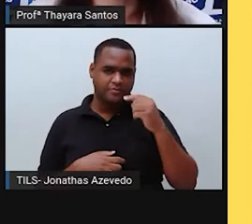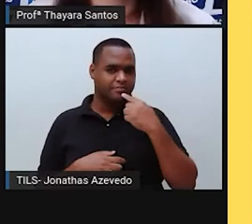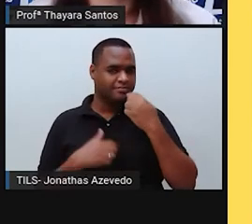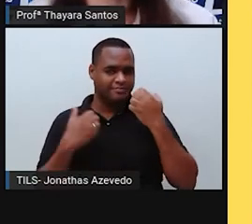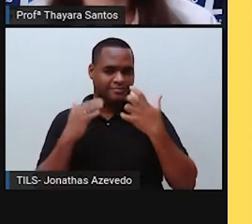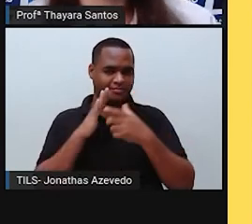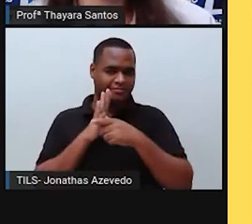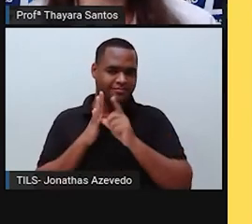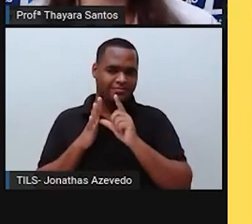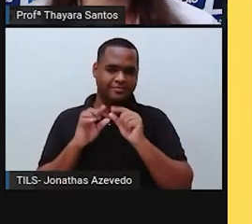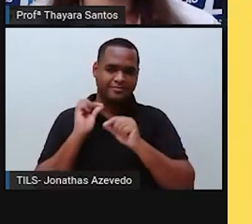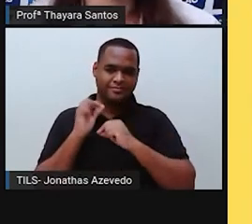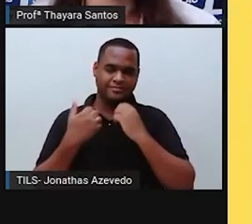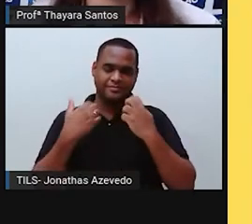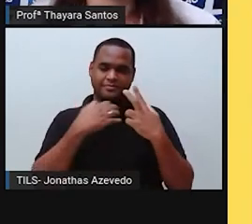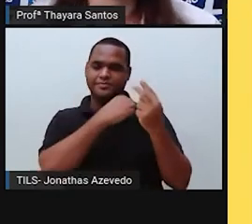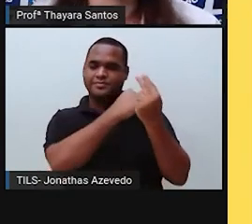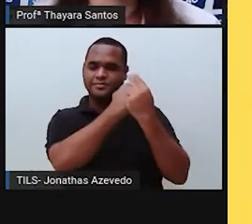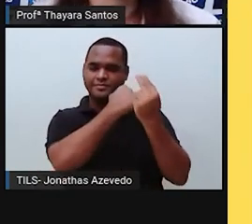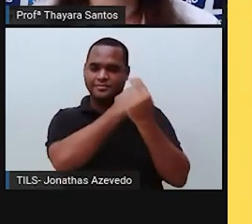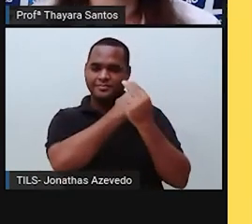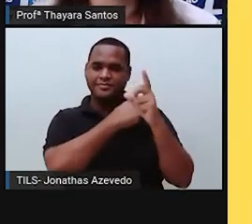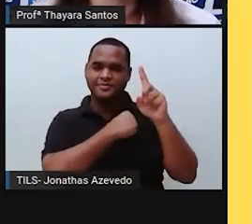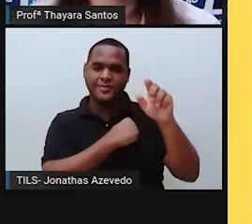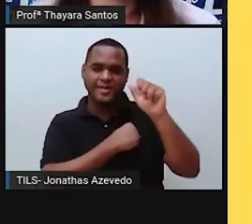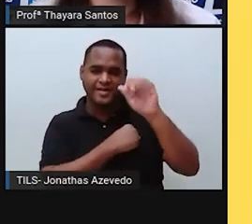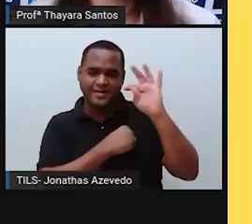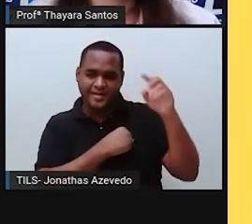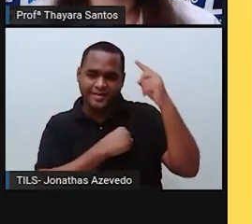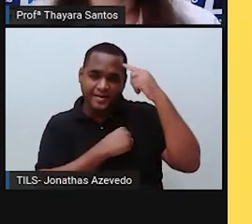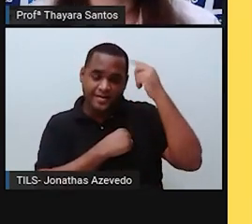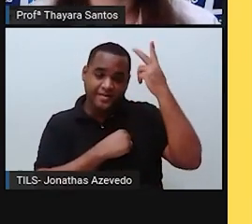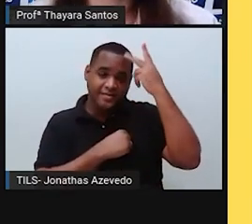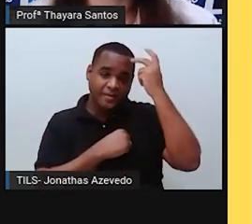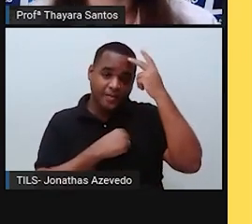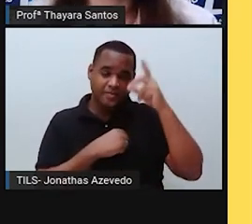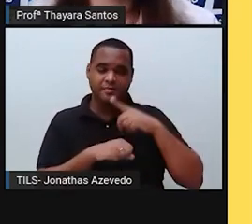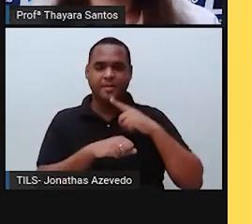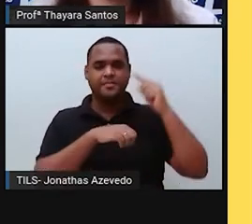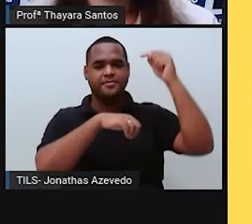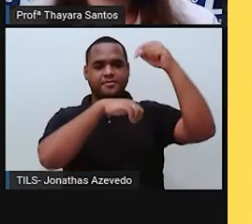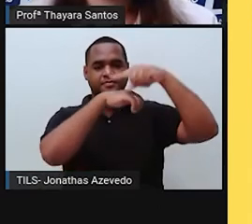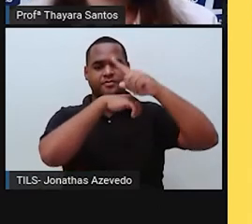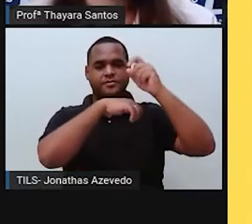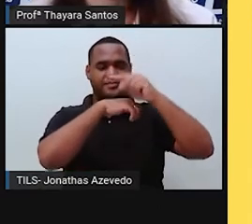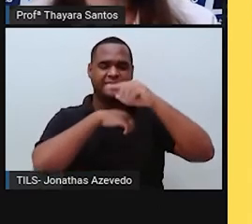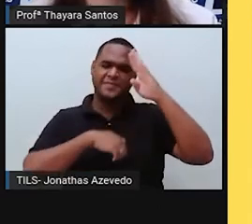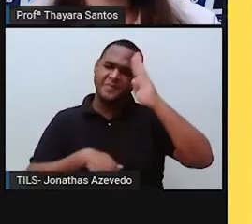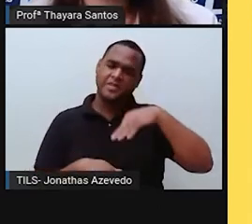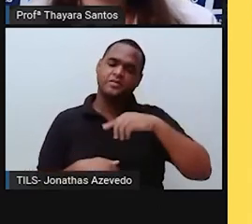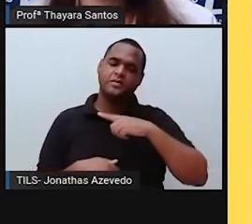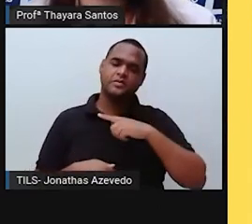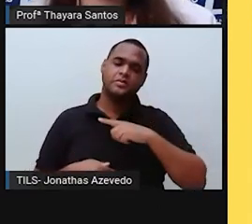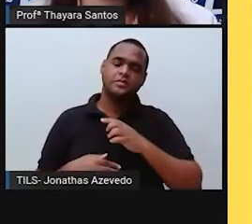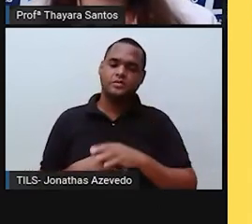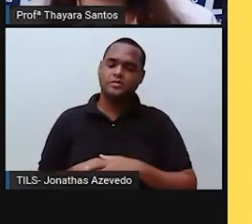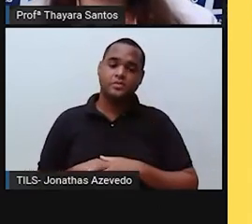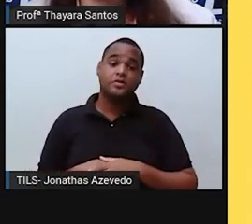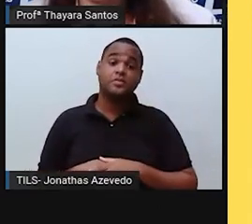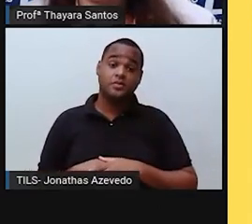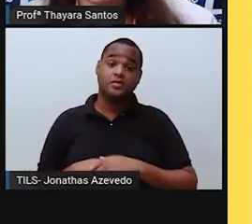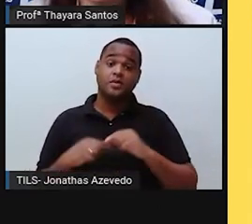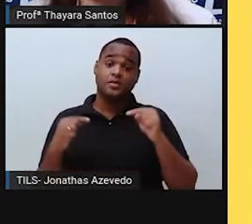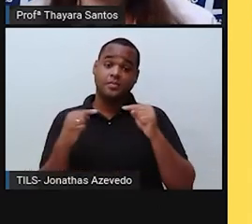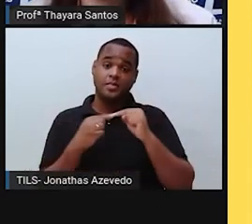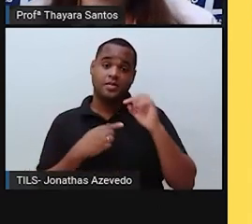quando eu disse que a gente tem uma proteção, que a atmosfera tem uma proteção natural contra a radiação nociva. E essa proteção é a camada